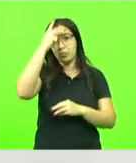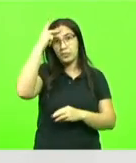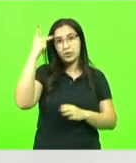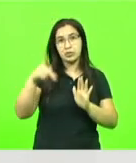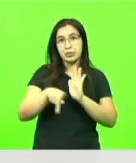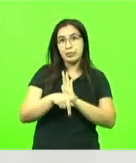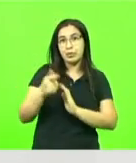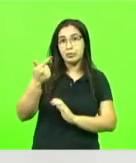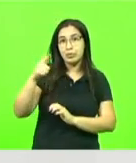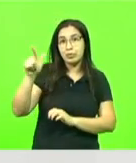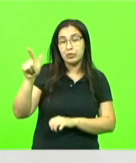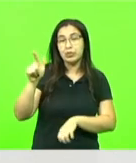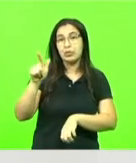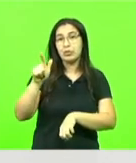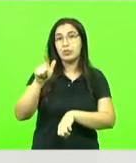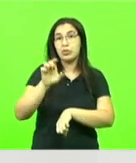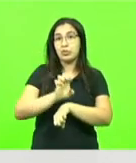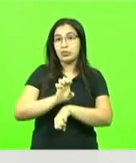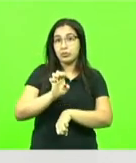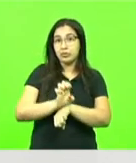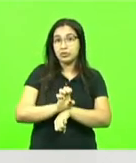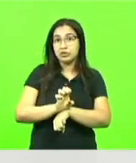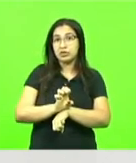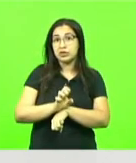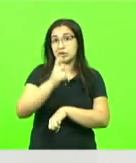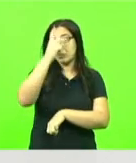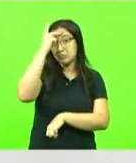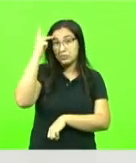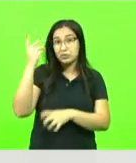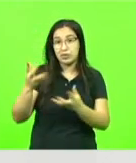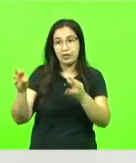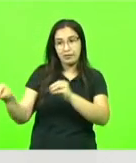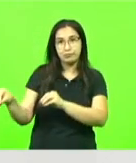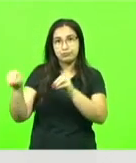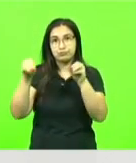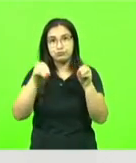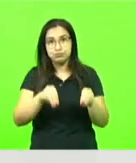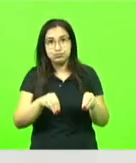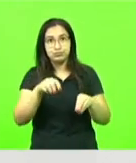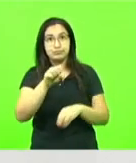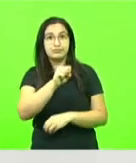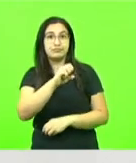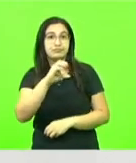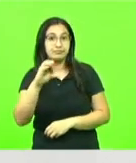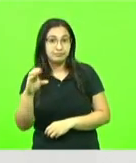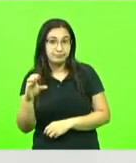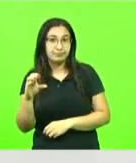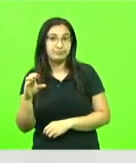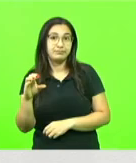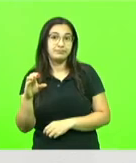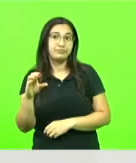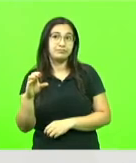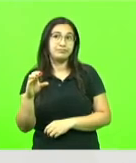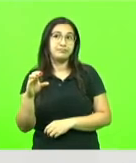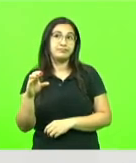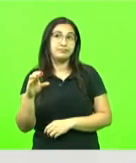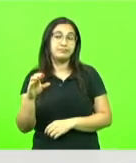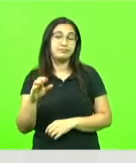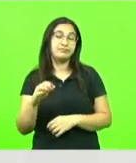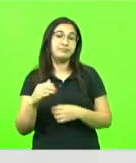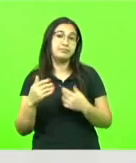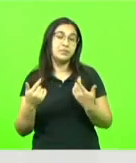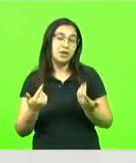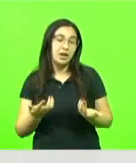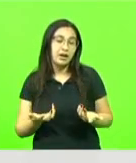nessa economia e isso atrai pessoas oriundas de outros estados, os migrantes estão vindo para Santa Catarina. Fica aqui o meu